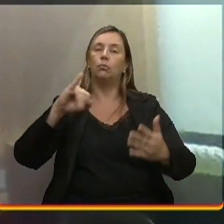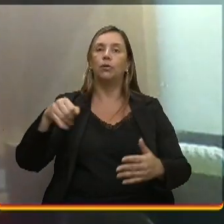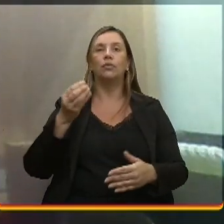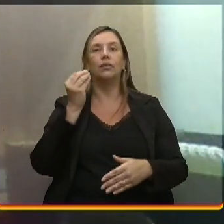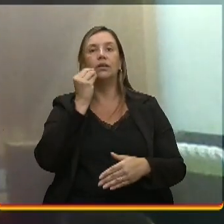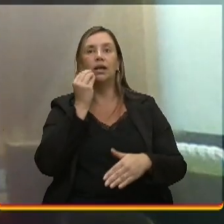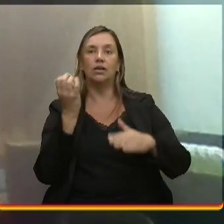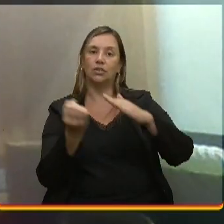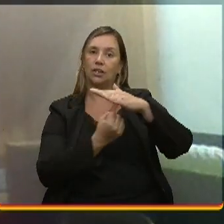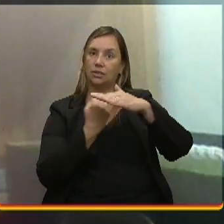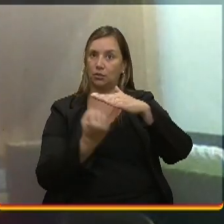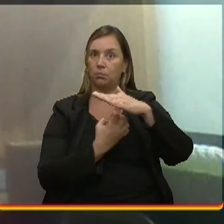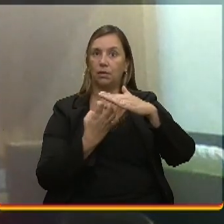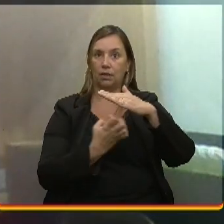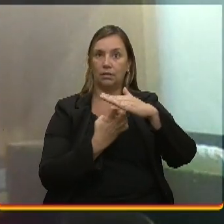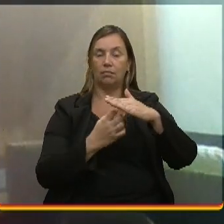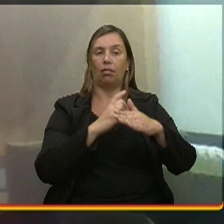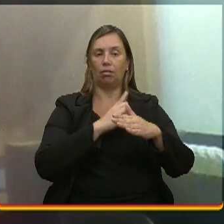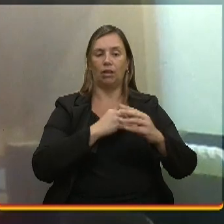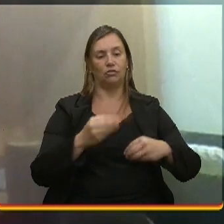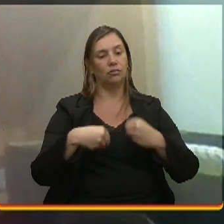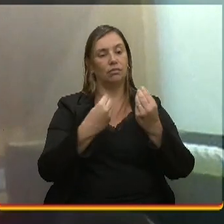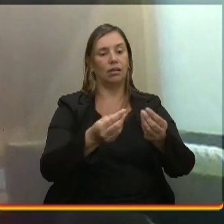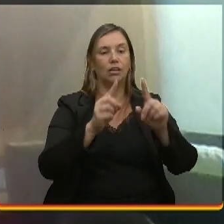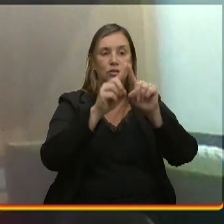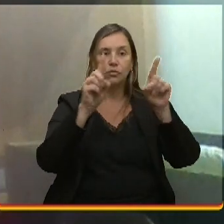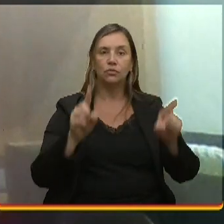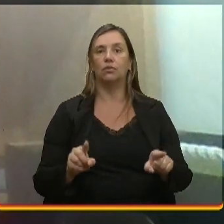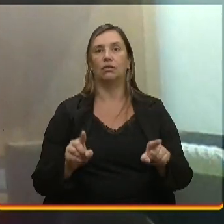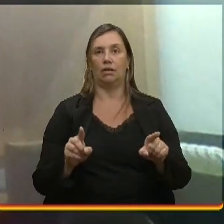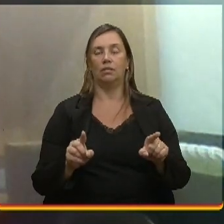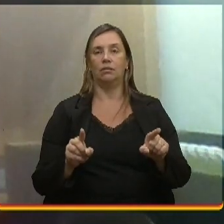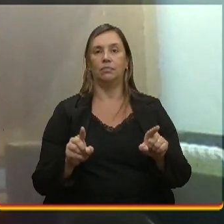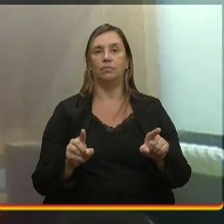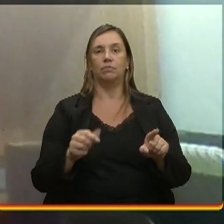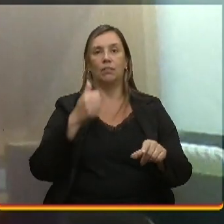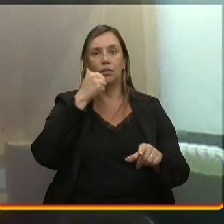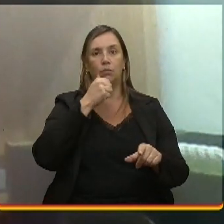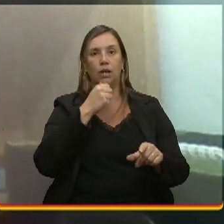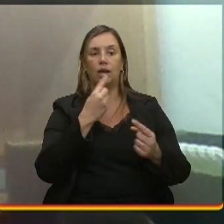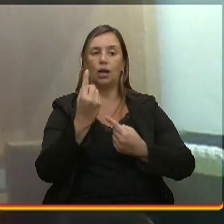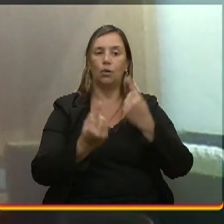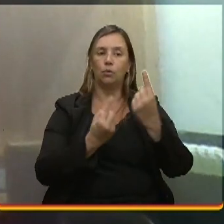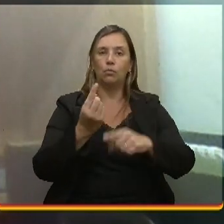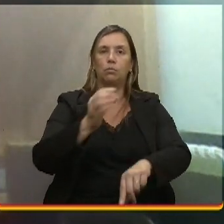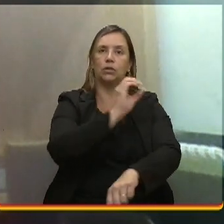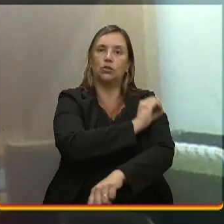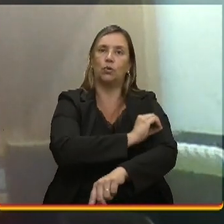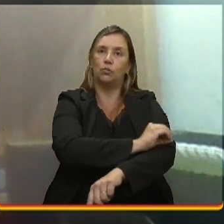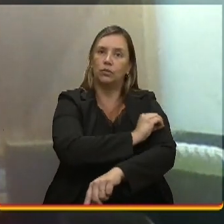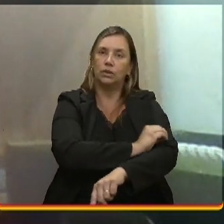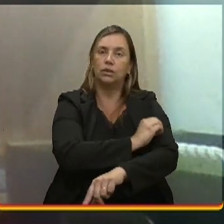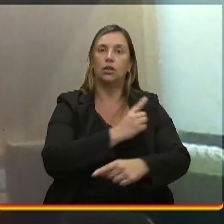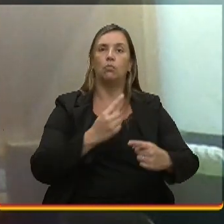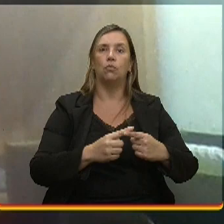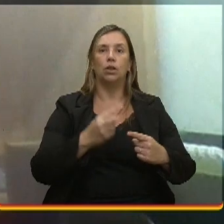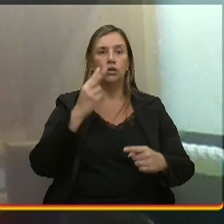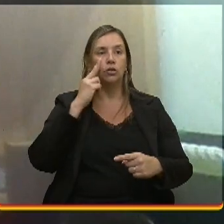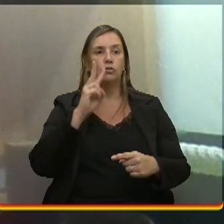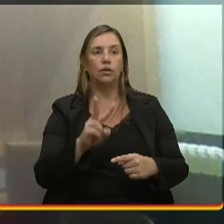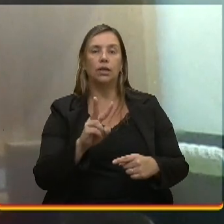oferecer para as suas funcionárias, né, algumas oficinas nesse sentido, porque a gente vê que elas têm estímulo. São